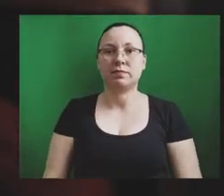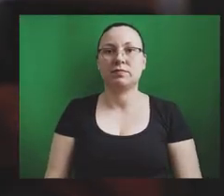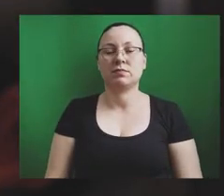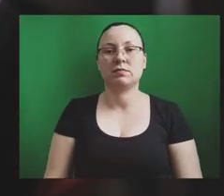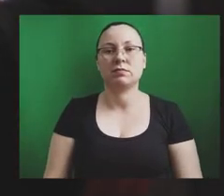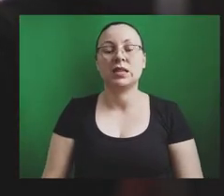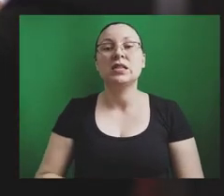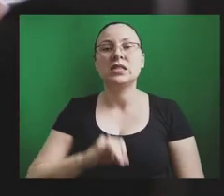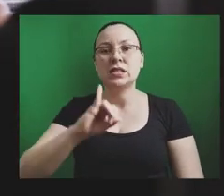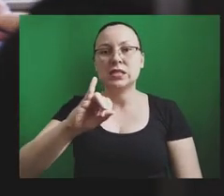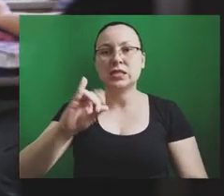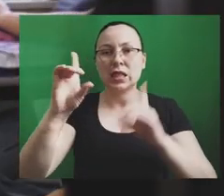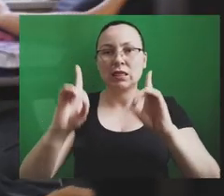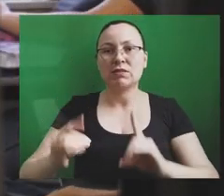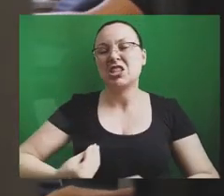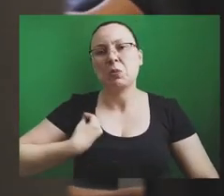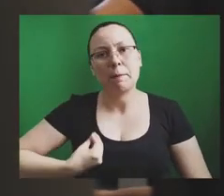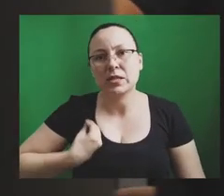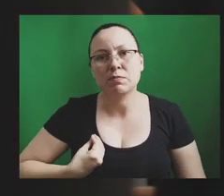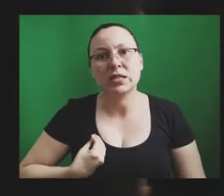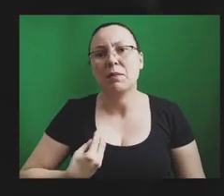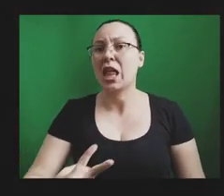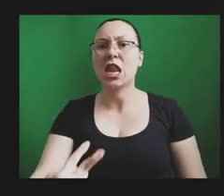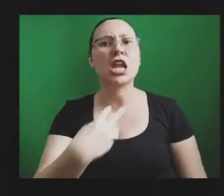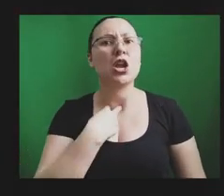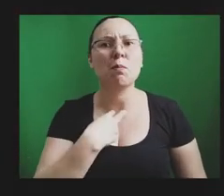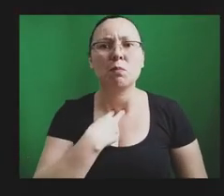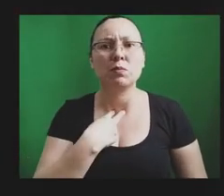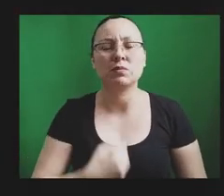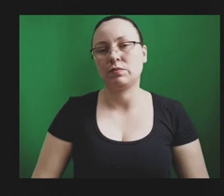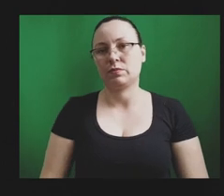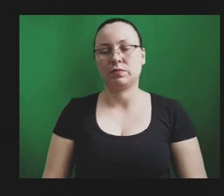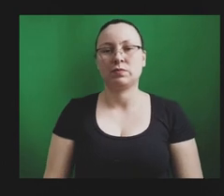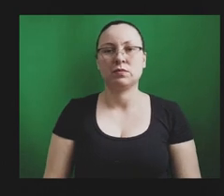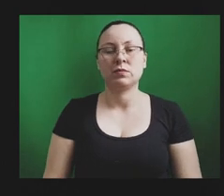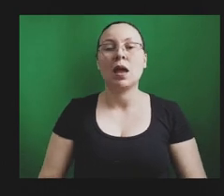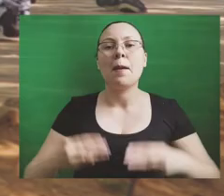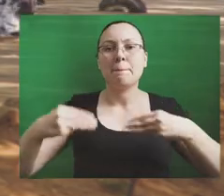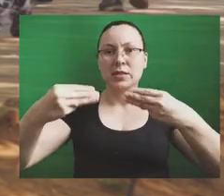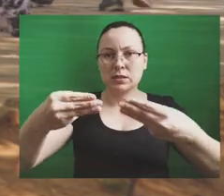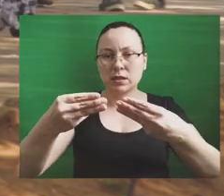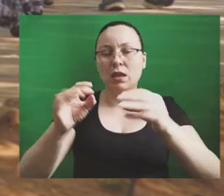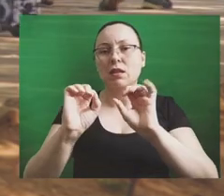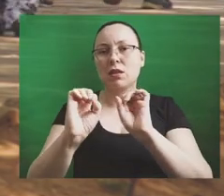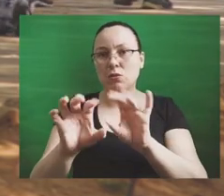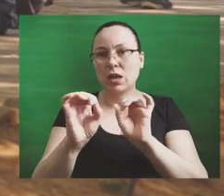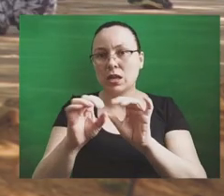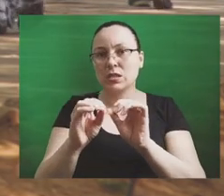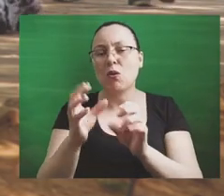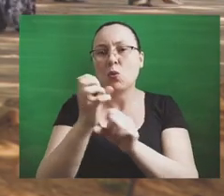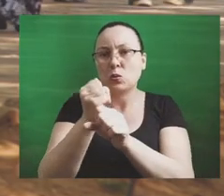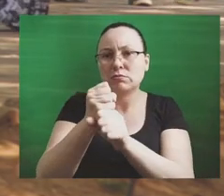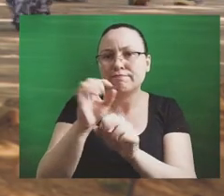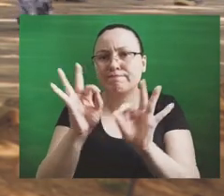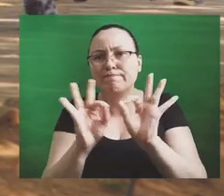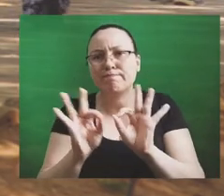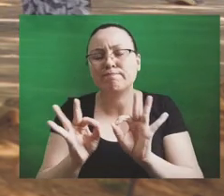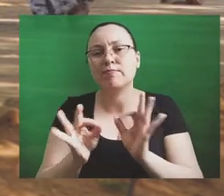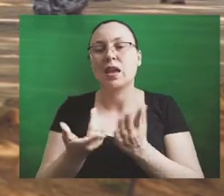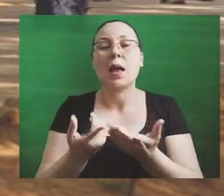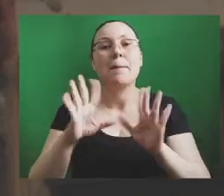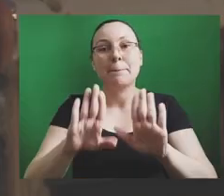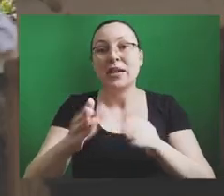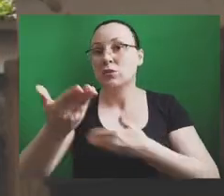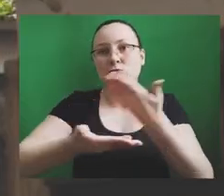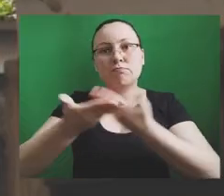Nada sobre nós sem nós. O decreto foi construído pelo Ministério da Educação sem qualquer diálogo com as pessoas com